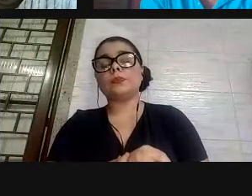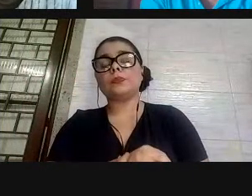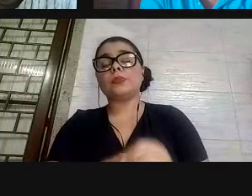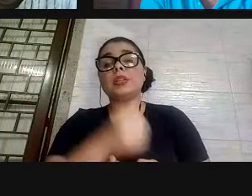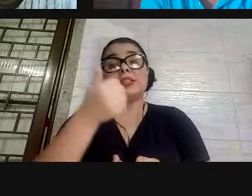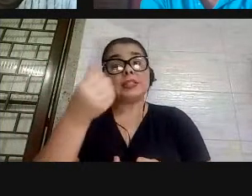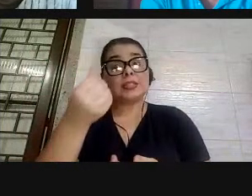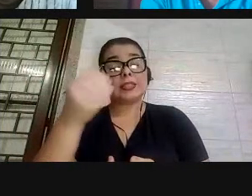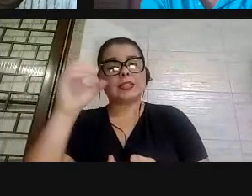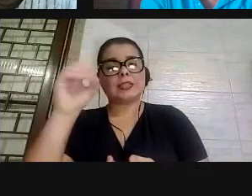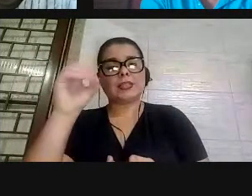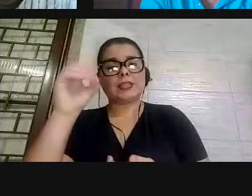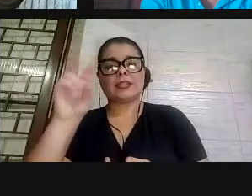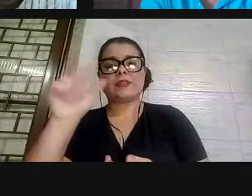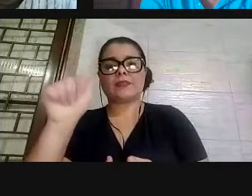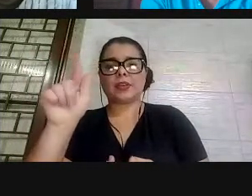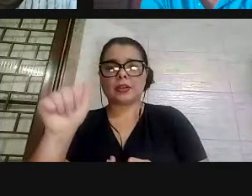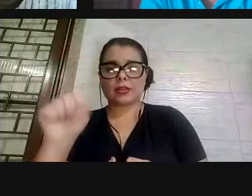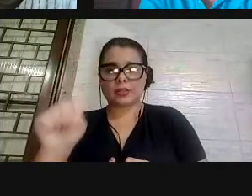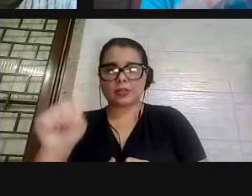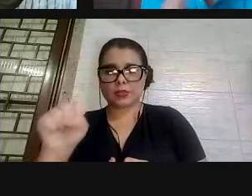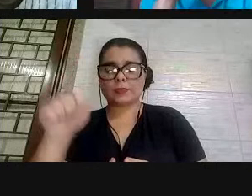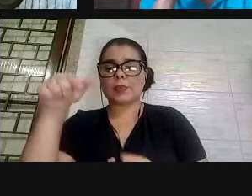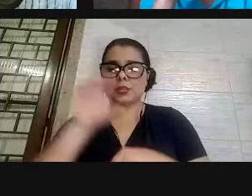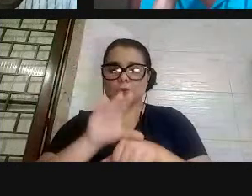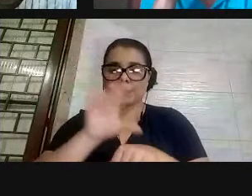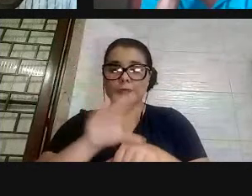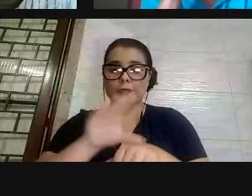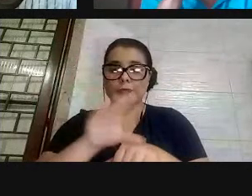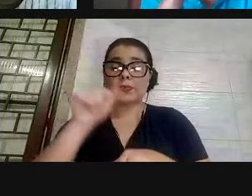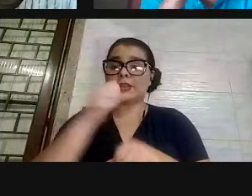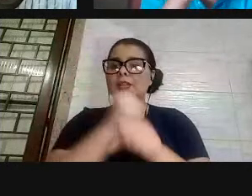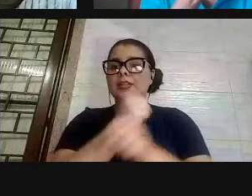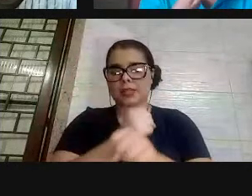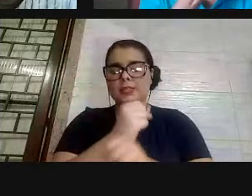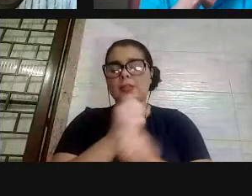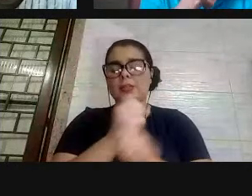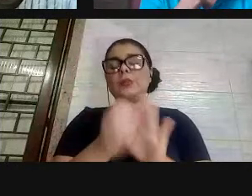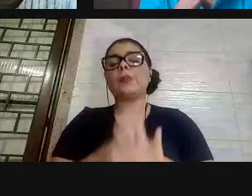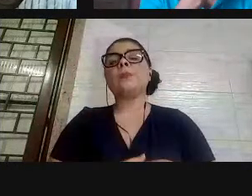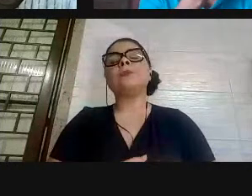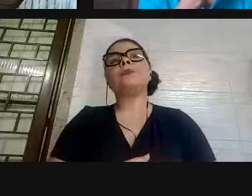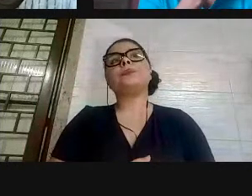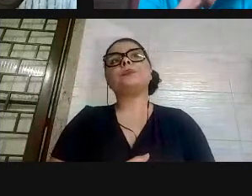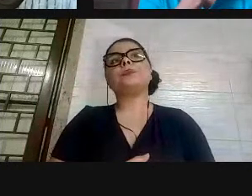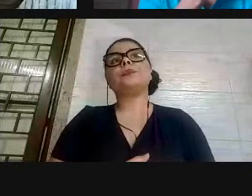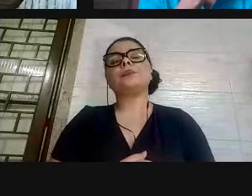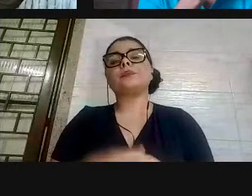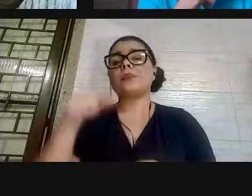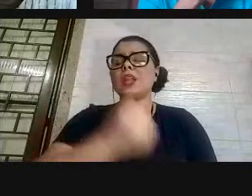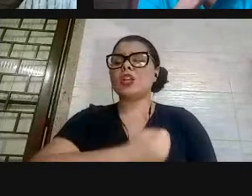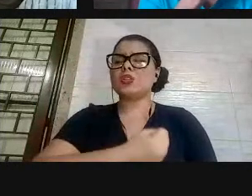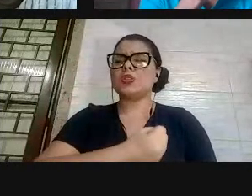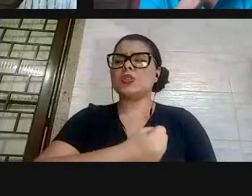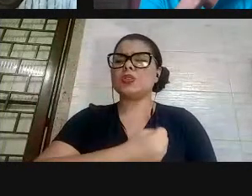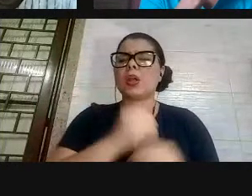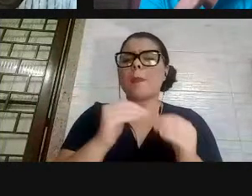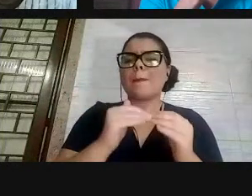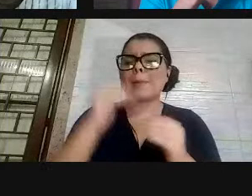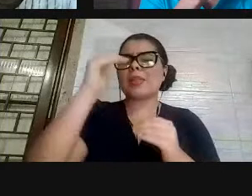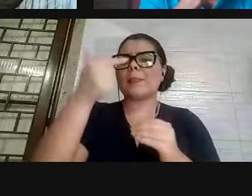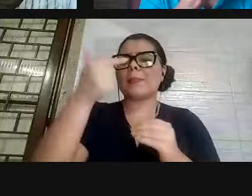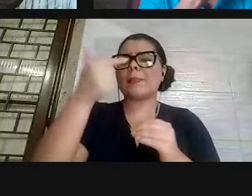vagas para esse curso. E esse ano não seria diferente. Na verdade, esse ano, esse número eu acho que passaria para 240